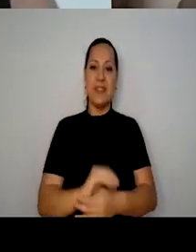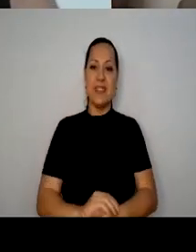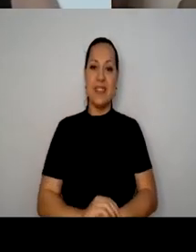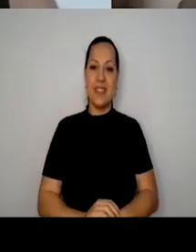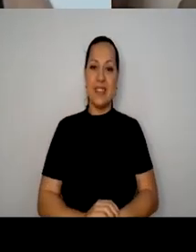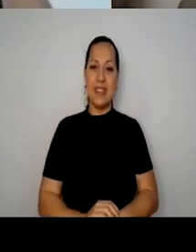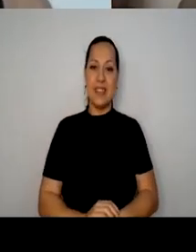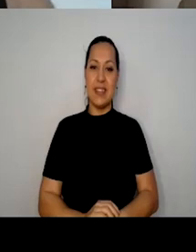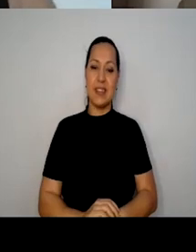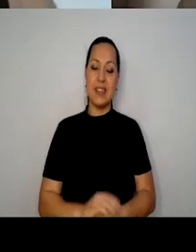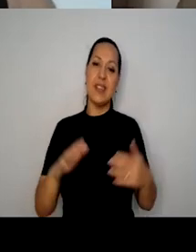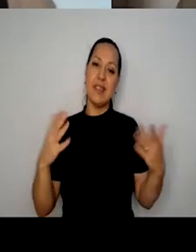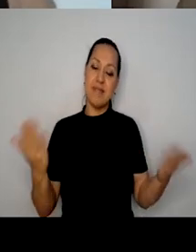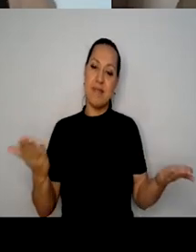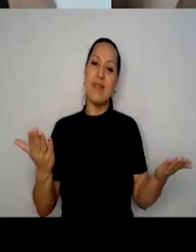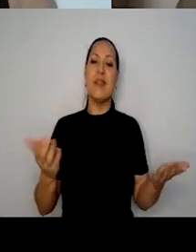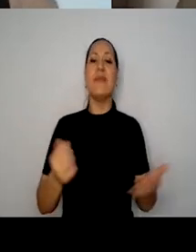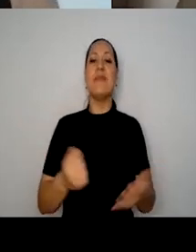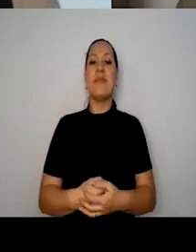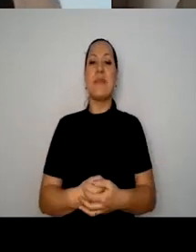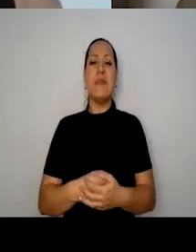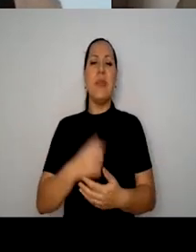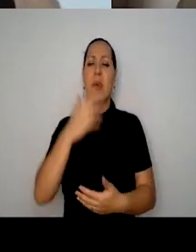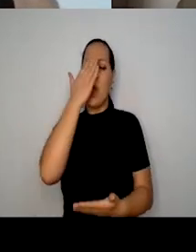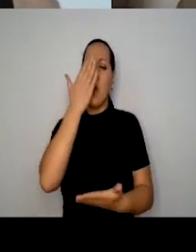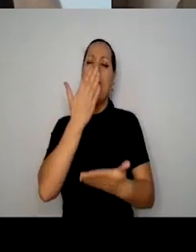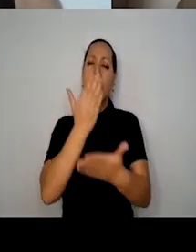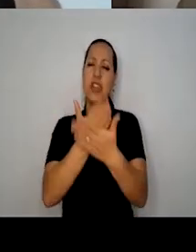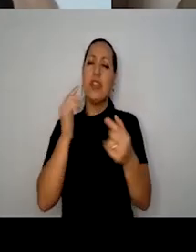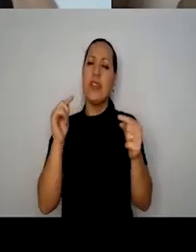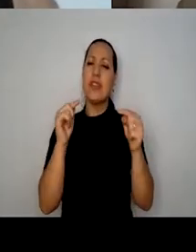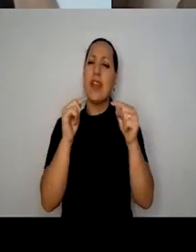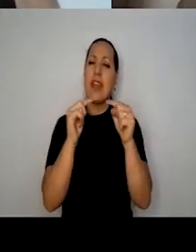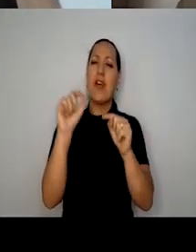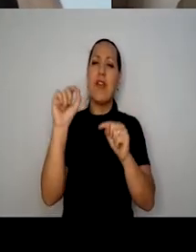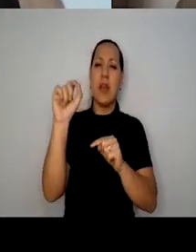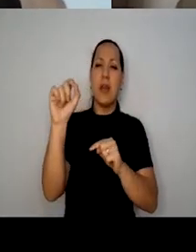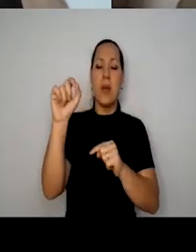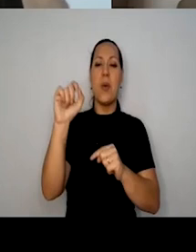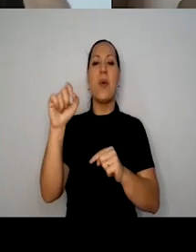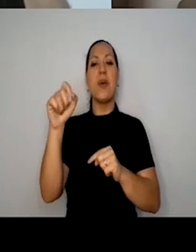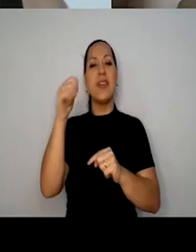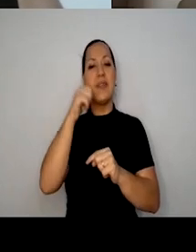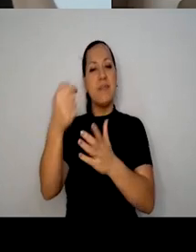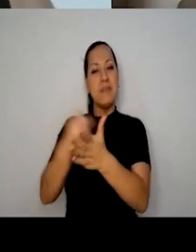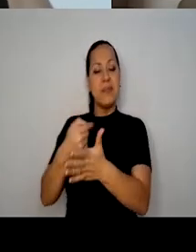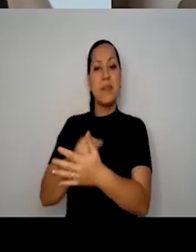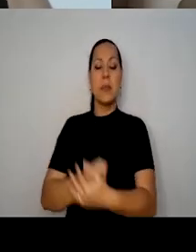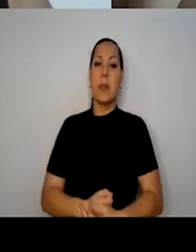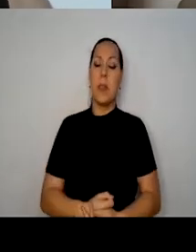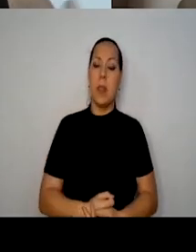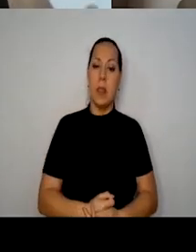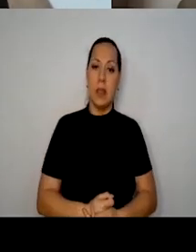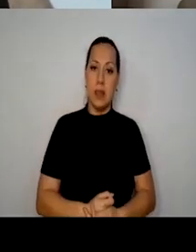para fechar, assim, o que eu acredito tem a ver com o que a Mafalda perguntou, eu não acho,